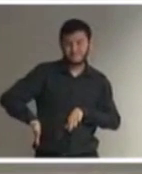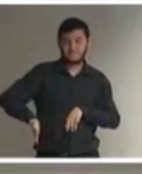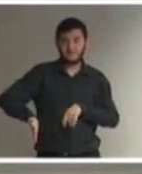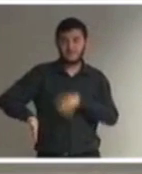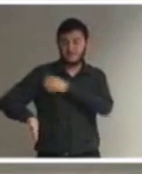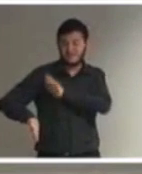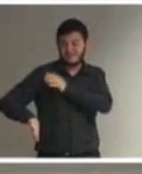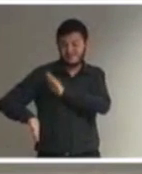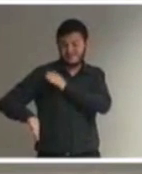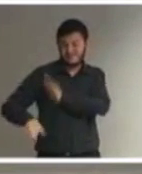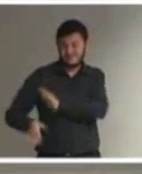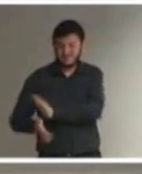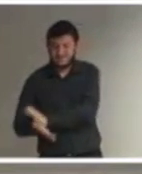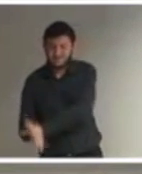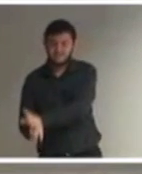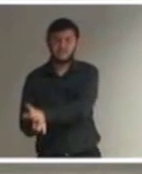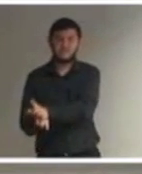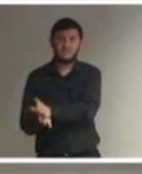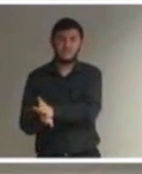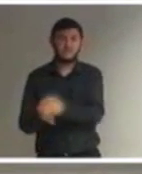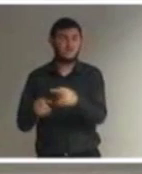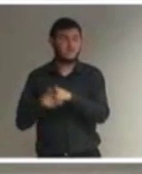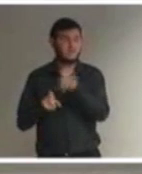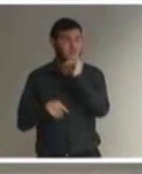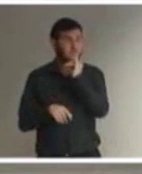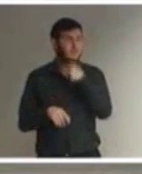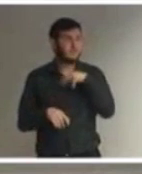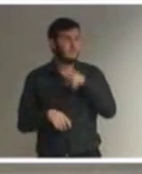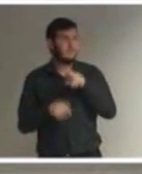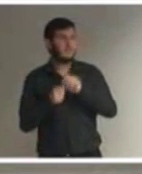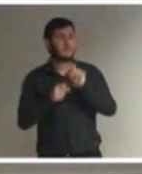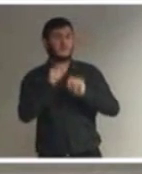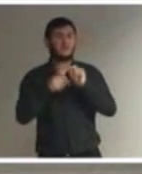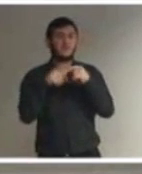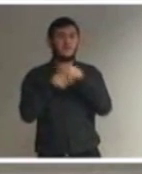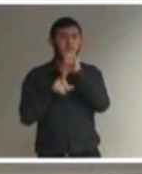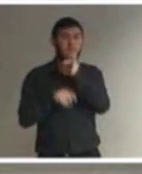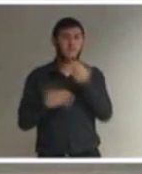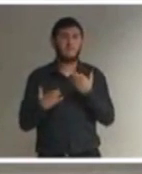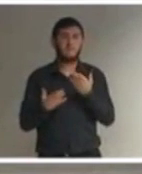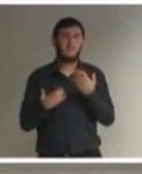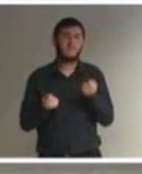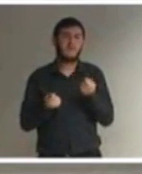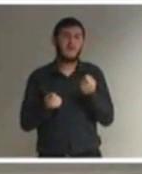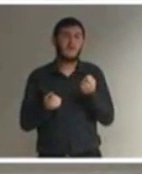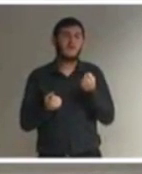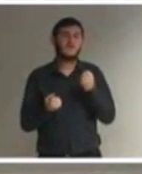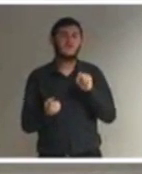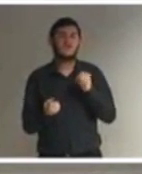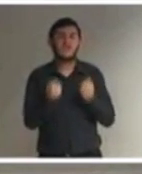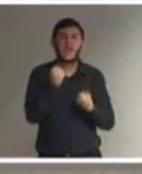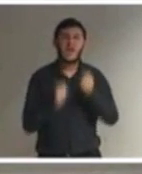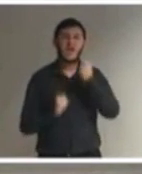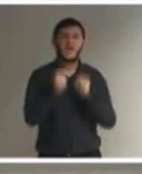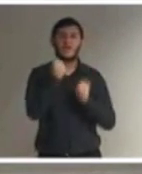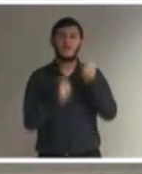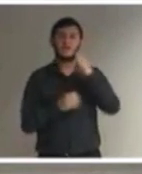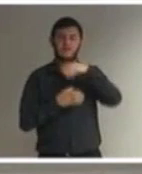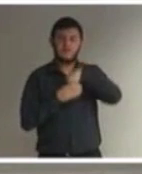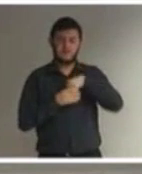Porque, por mais que, por exemplo, se eu fizer uma ginástica sozinho na minha casa, eu possa me desenvolver melhor,